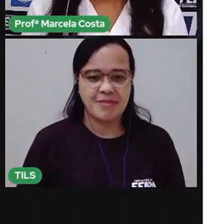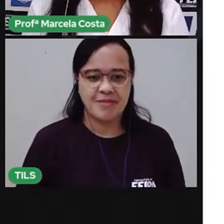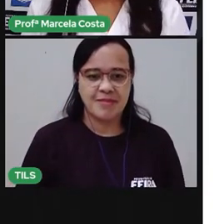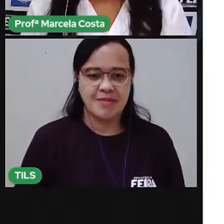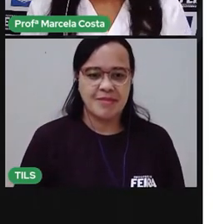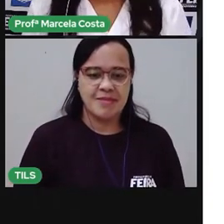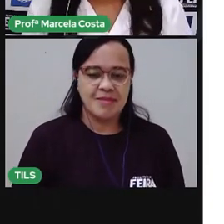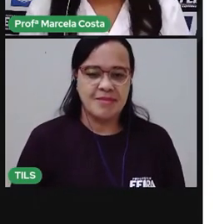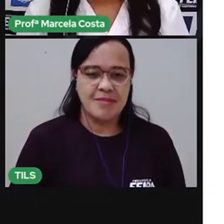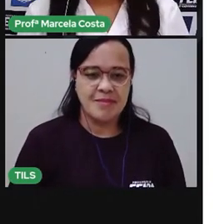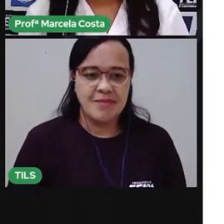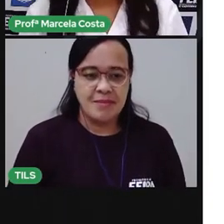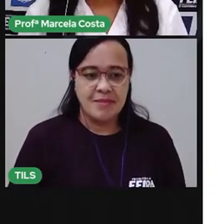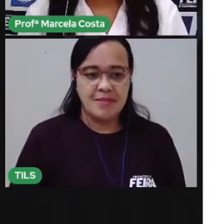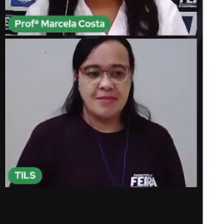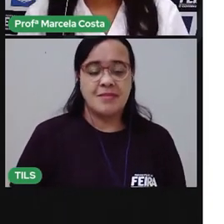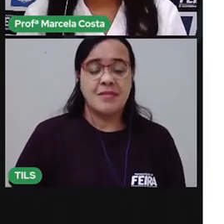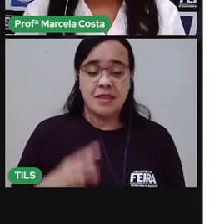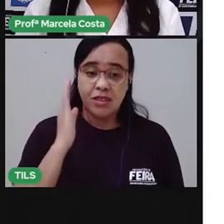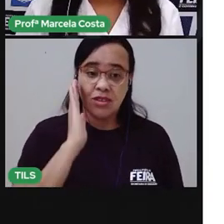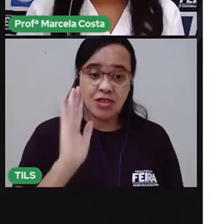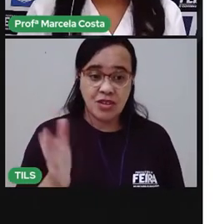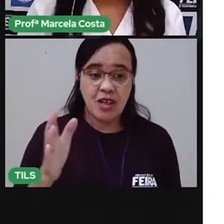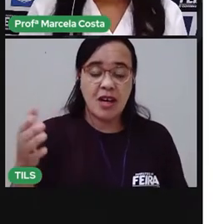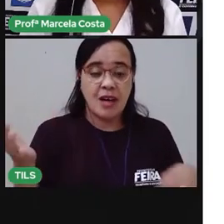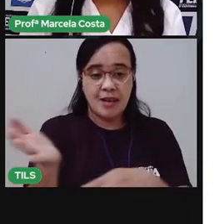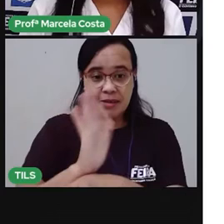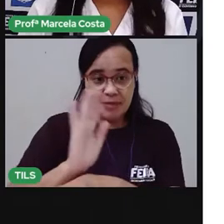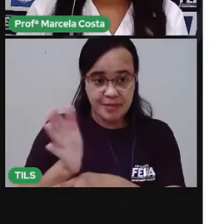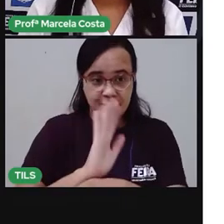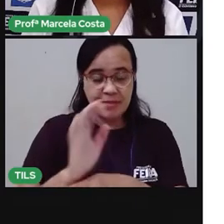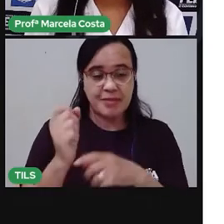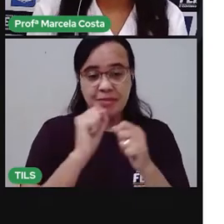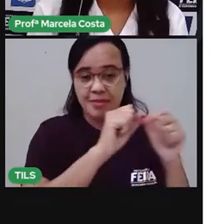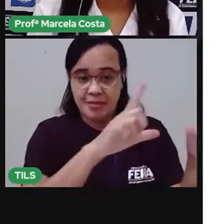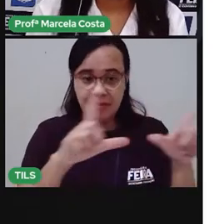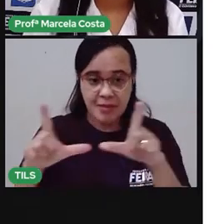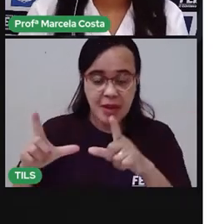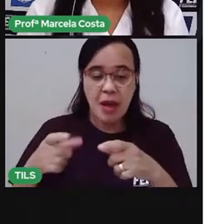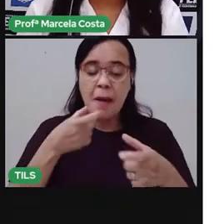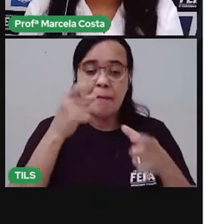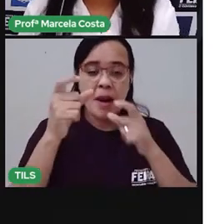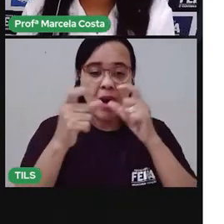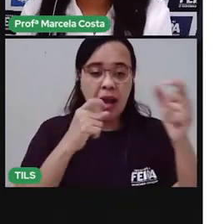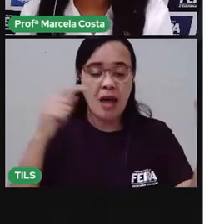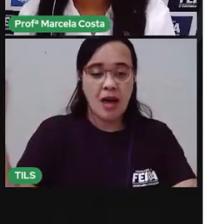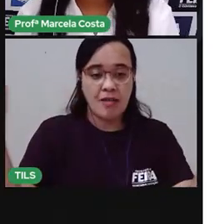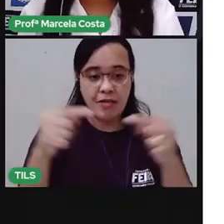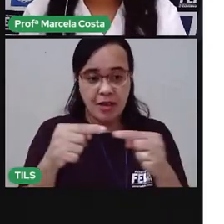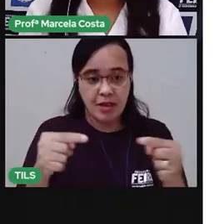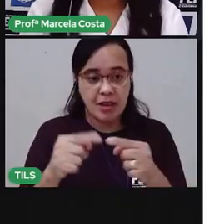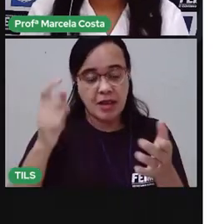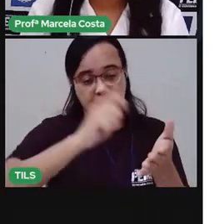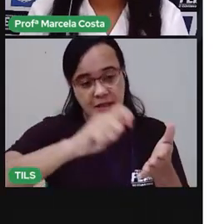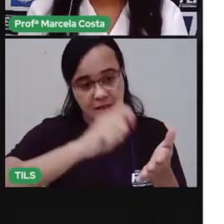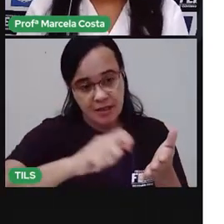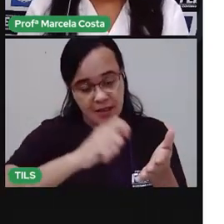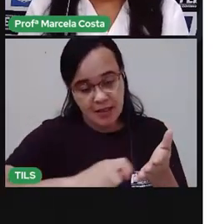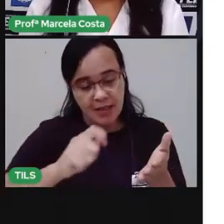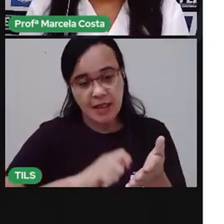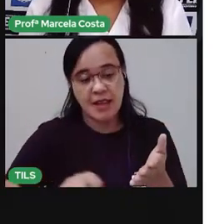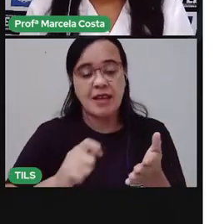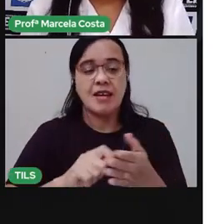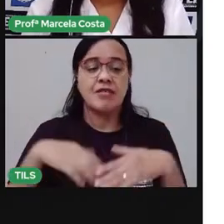Agora, crianças, que vocês já viram como é formada algumas palavras. Já viram a escrita dessas palavras.